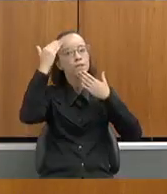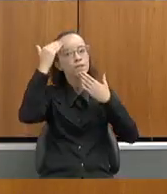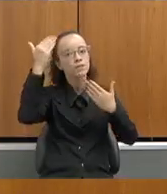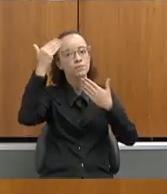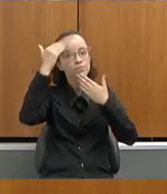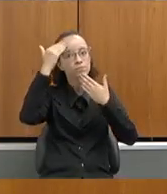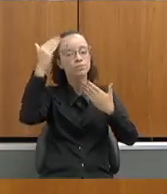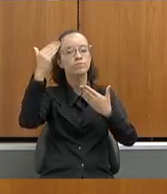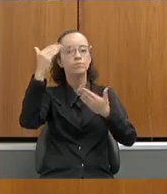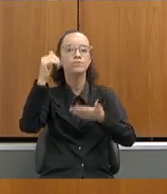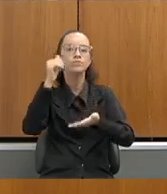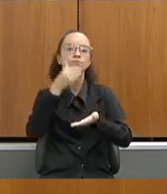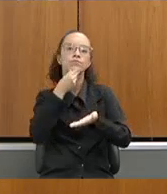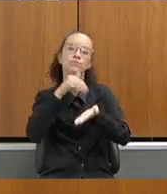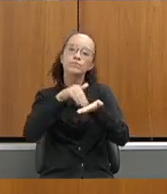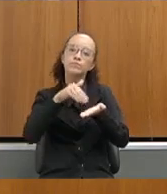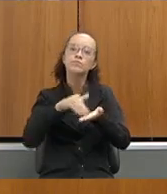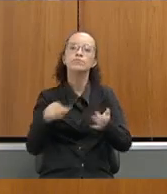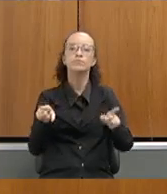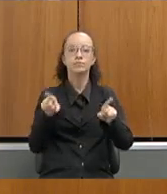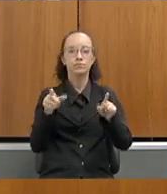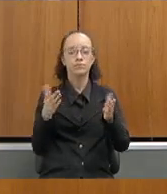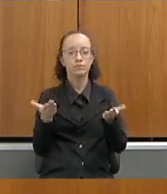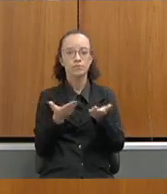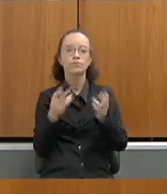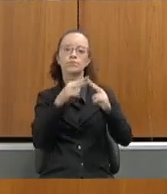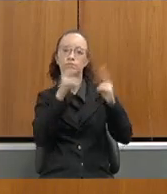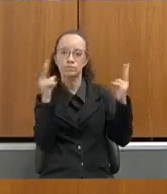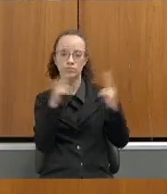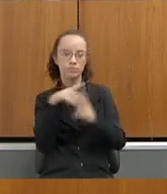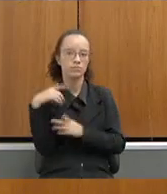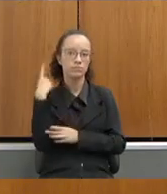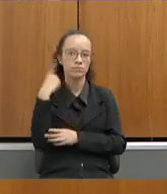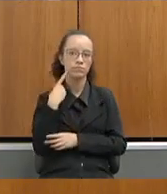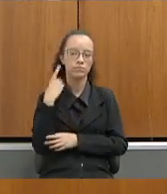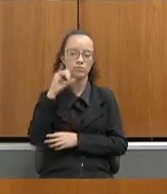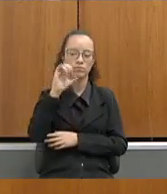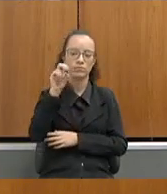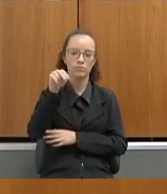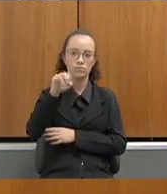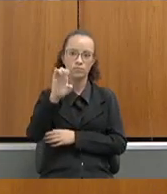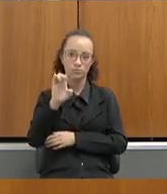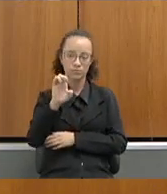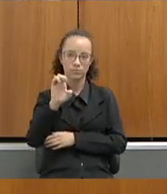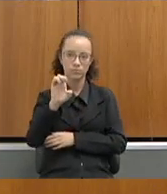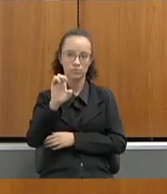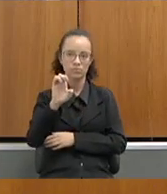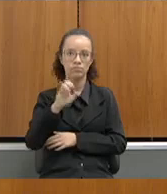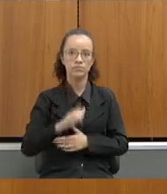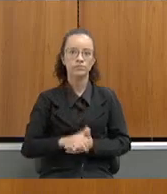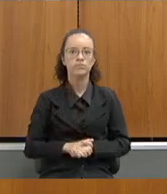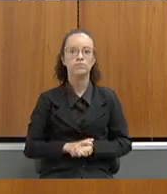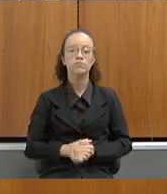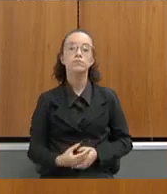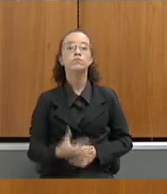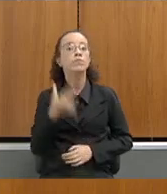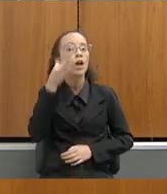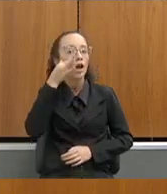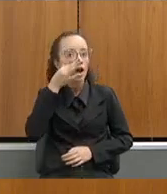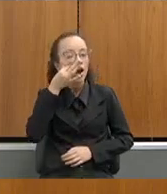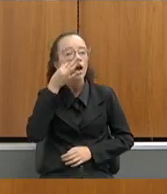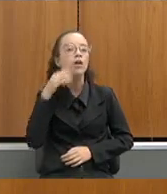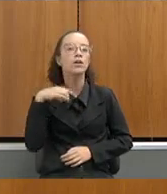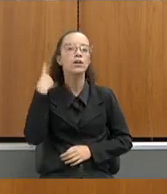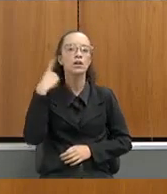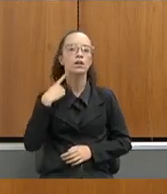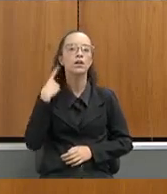Obrigada, secretário. Conosco, virtualmente, também, a deputada Ione Pinheiro. Presencialmente, conosco, também,